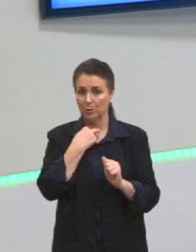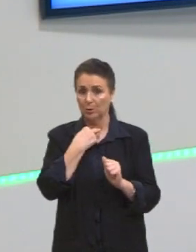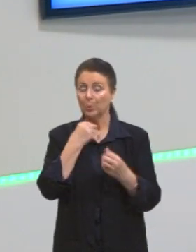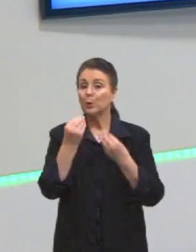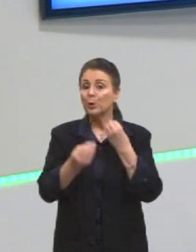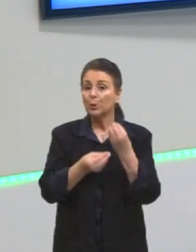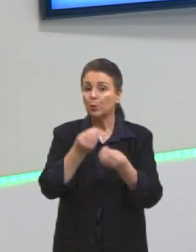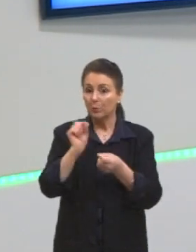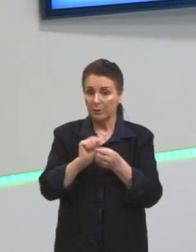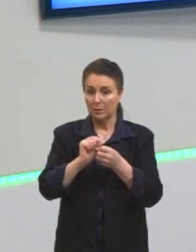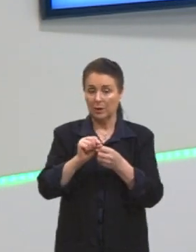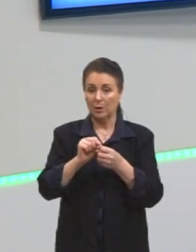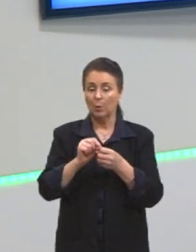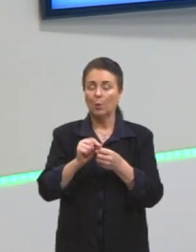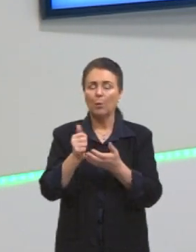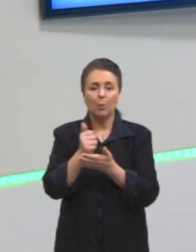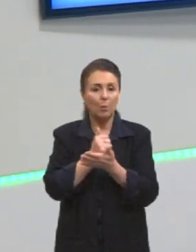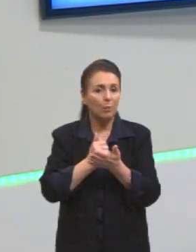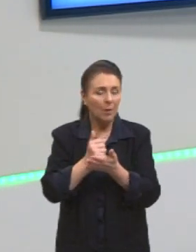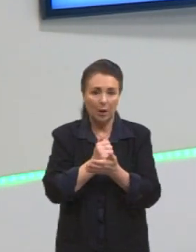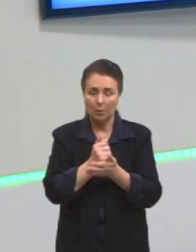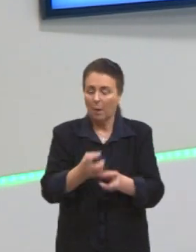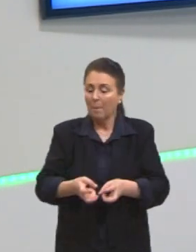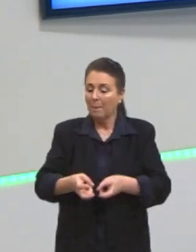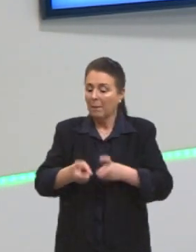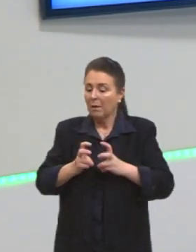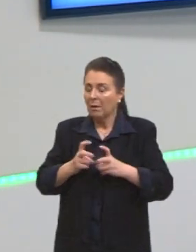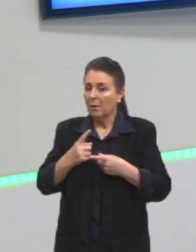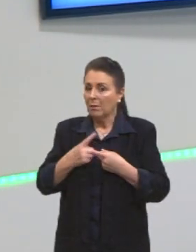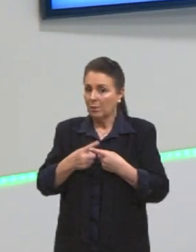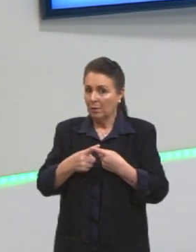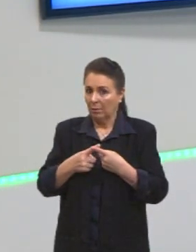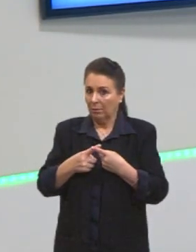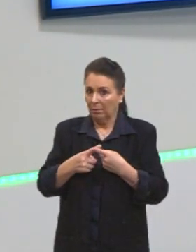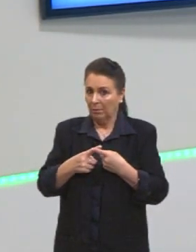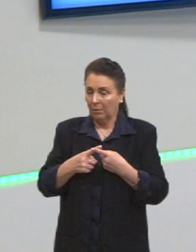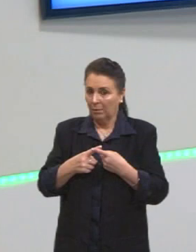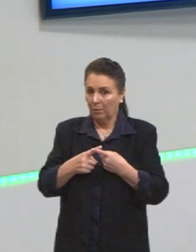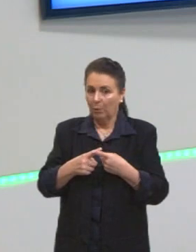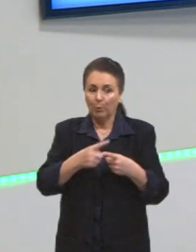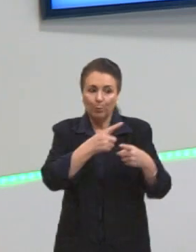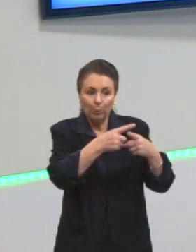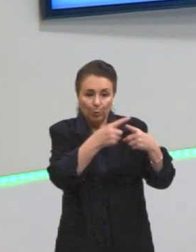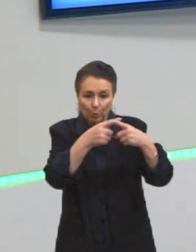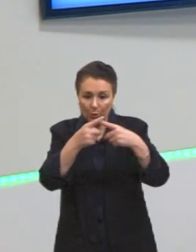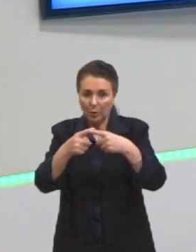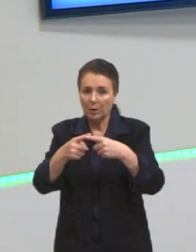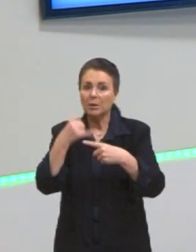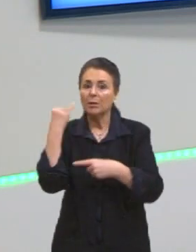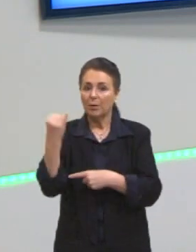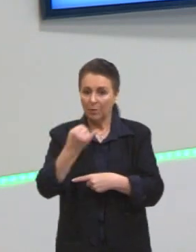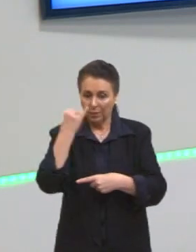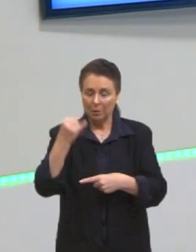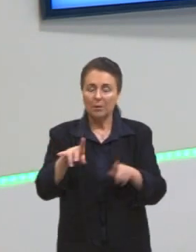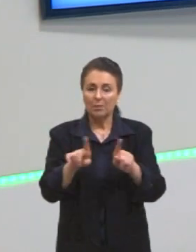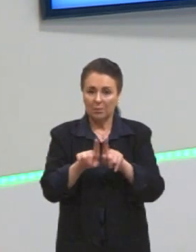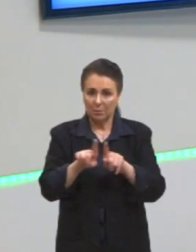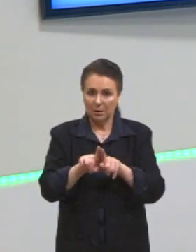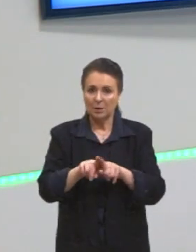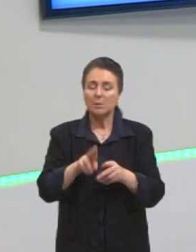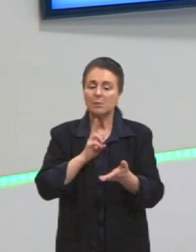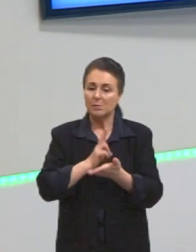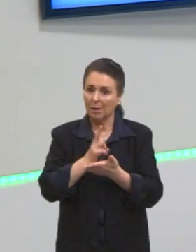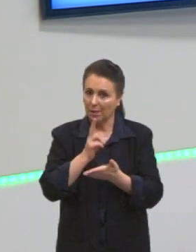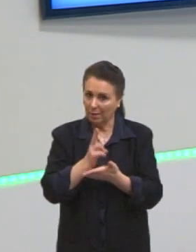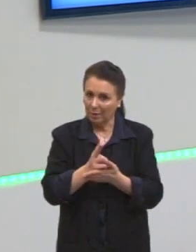O fundamental é perceber o porquê. Então, os porquês são importantes para nós, é claro, eles sempre foram